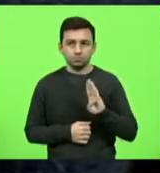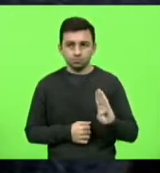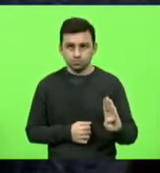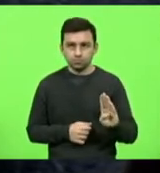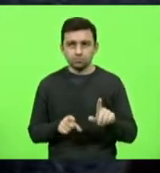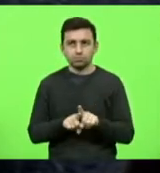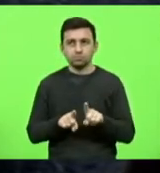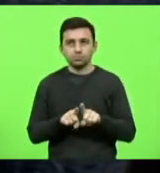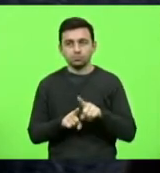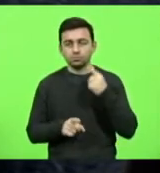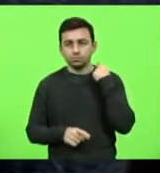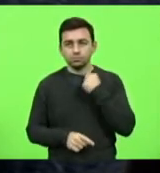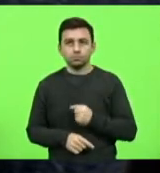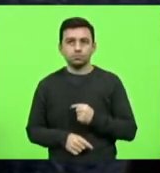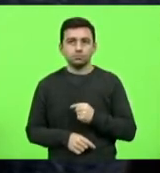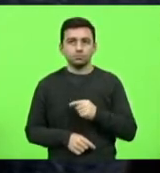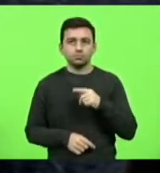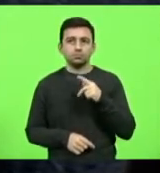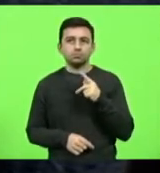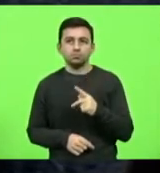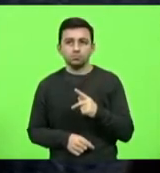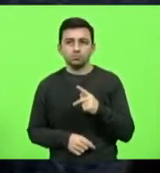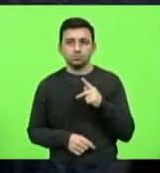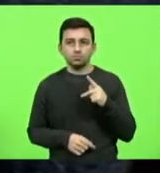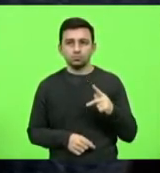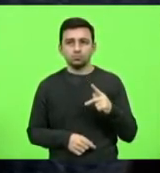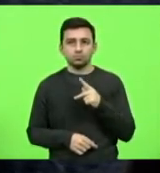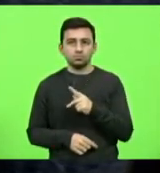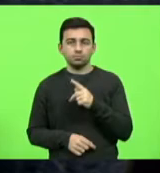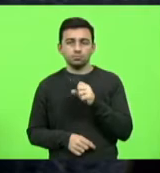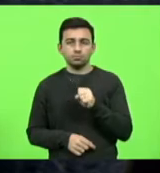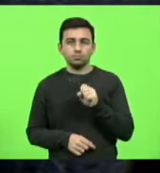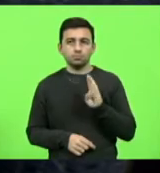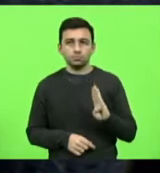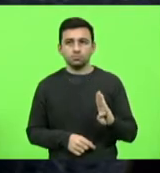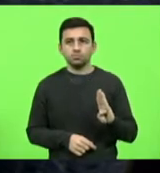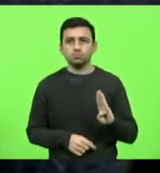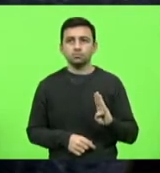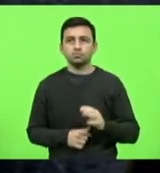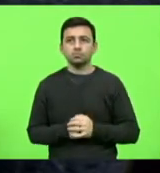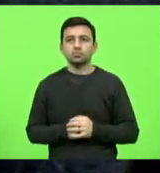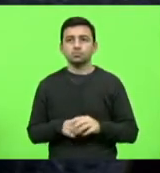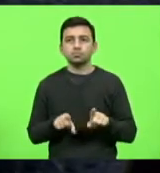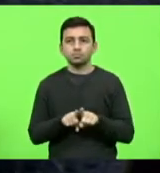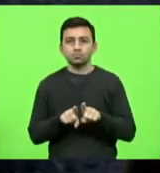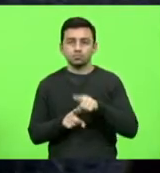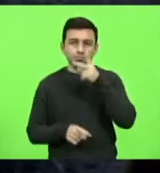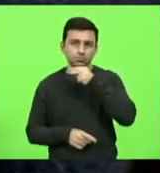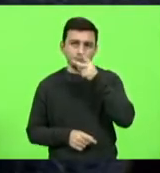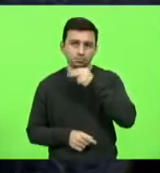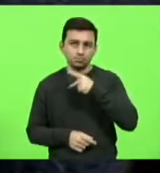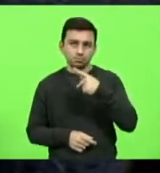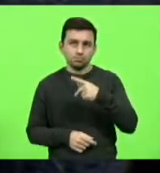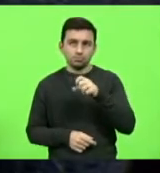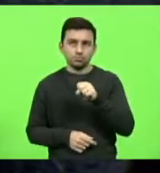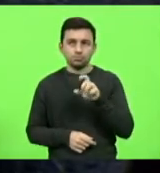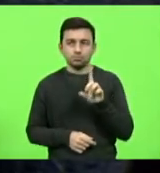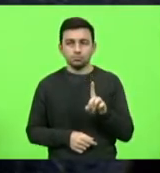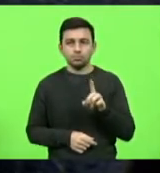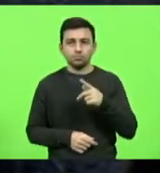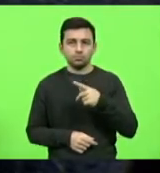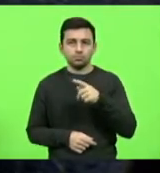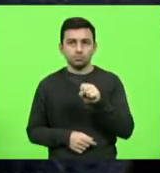Drevec, bloco PP, PSB. Quênis de Nunes, bloco PSD, PSC.